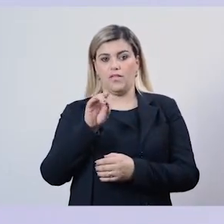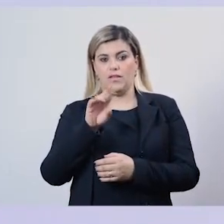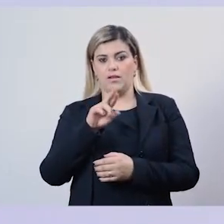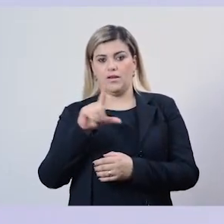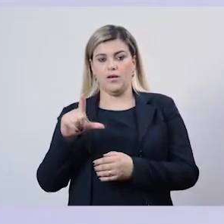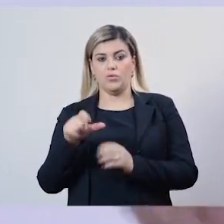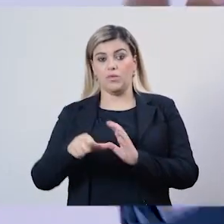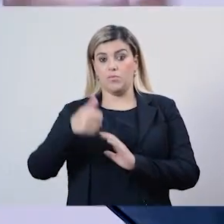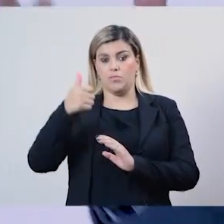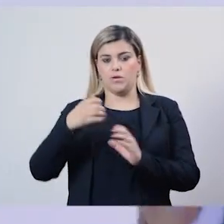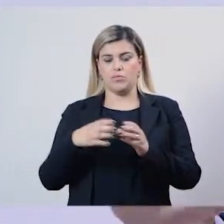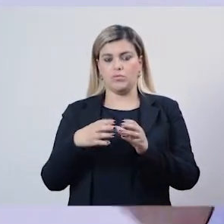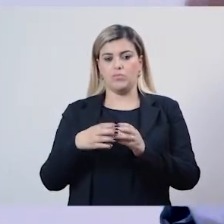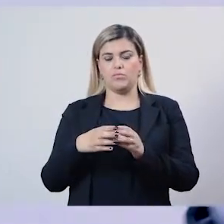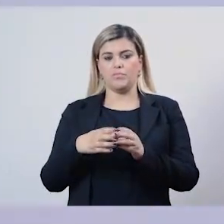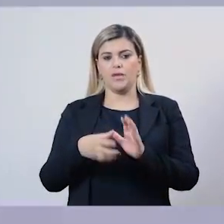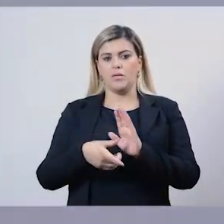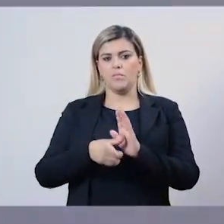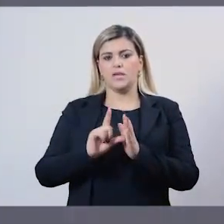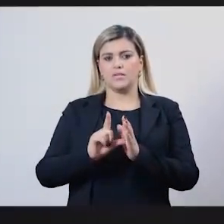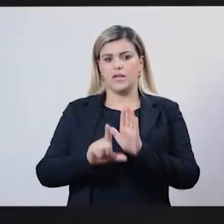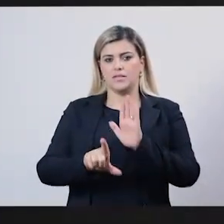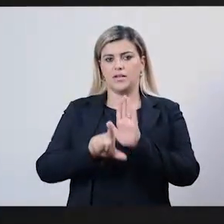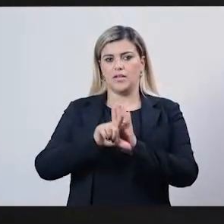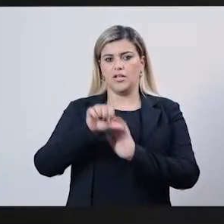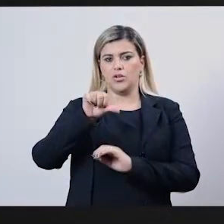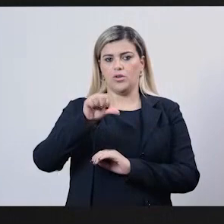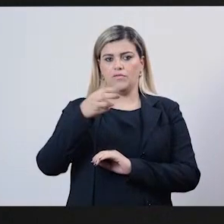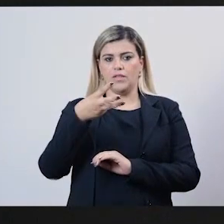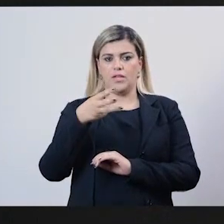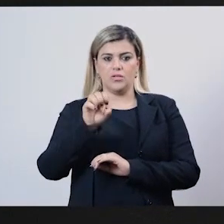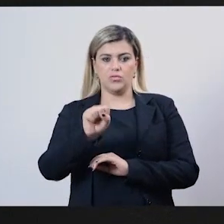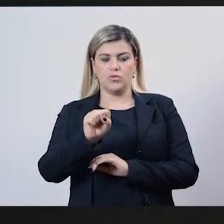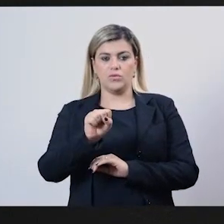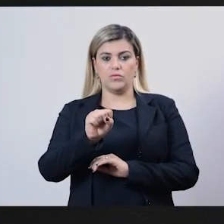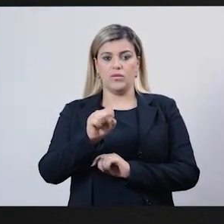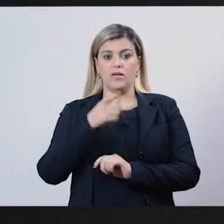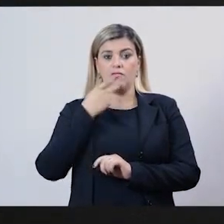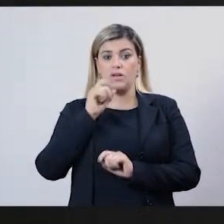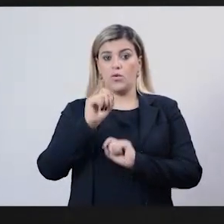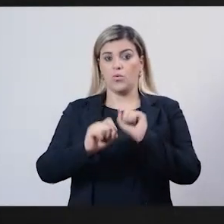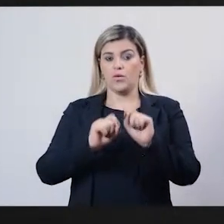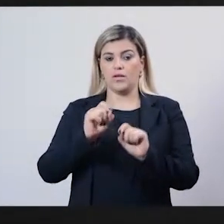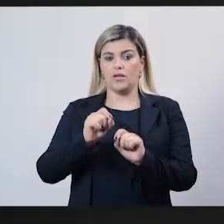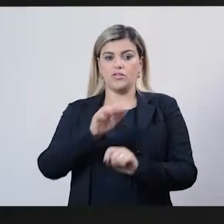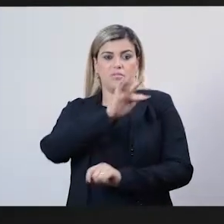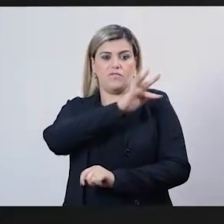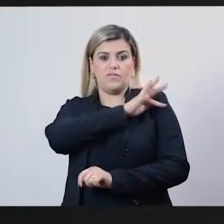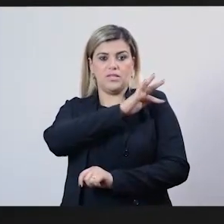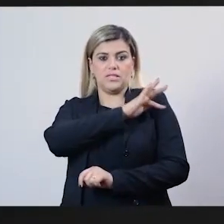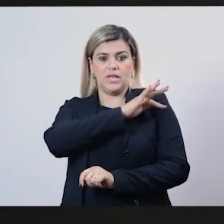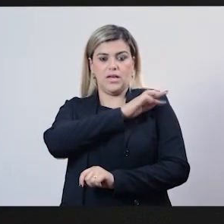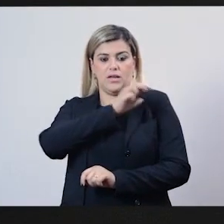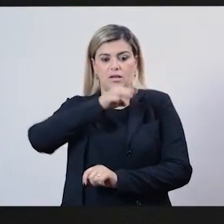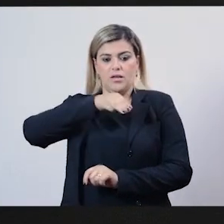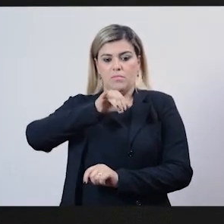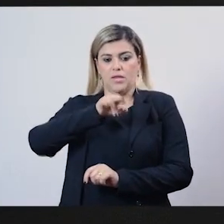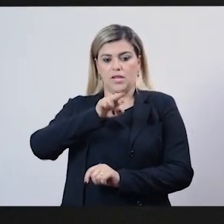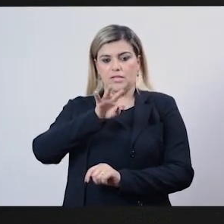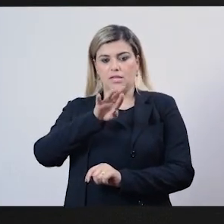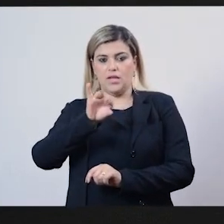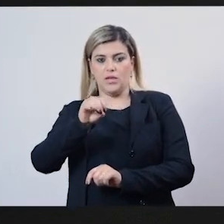composição, mas antes de chegar nisso, o decreto-lei 938 previa que nós seríamos fiscalizados pelo Ministério da Saúde.